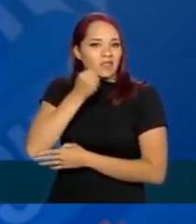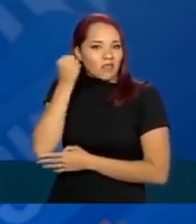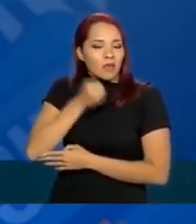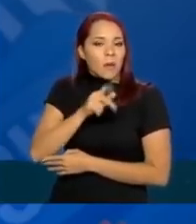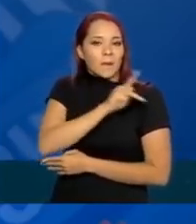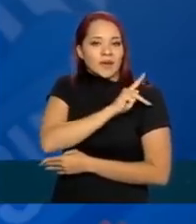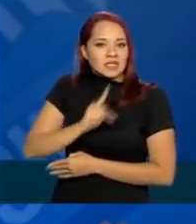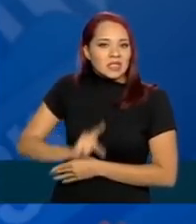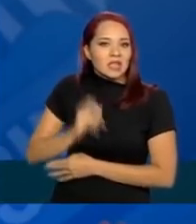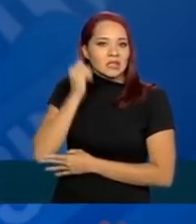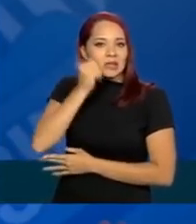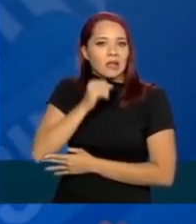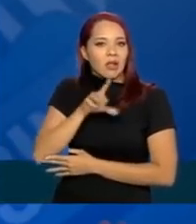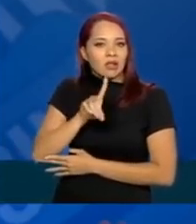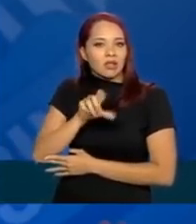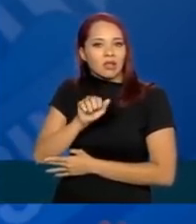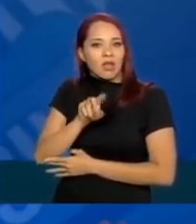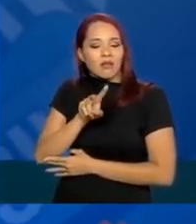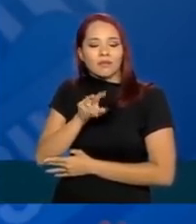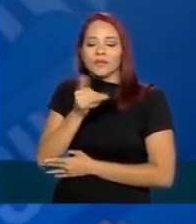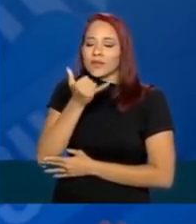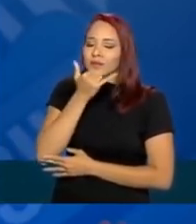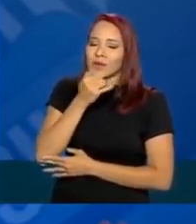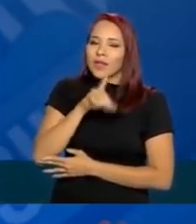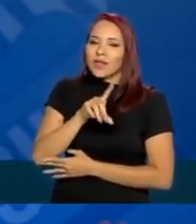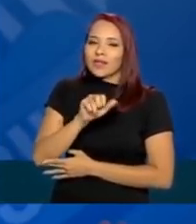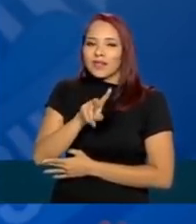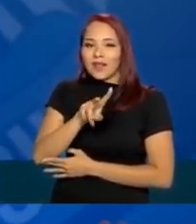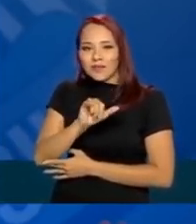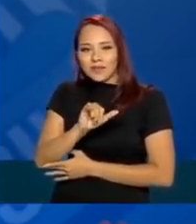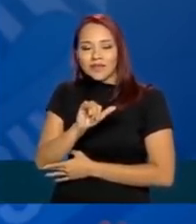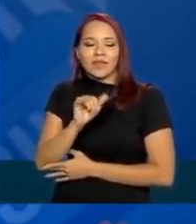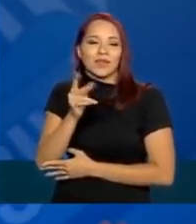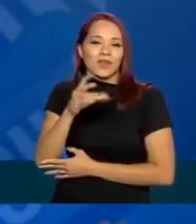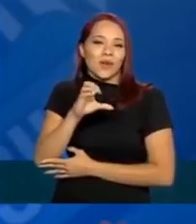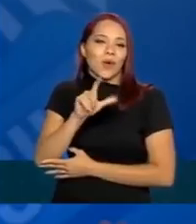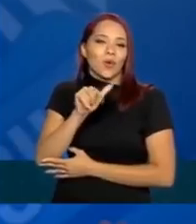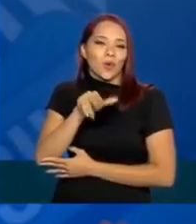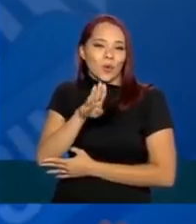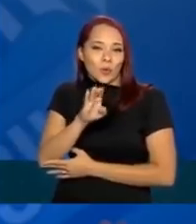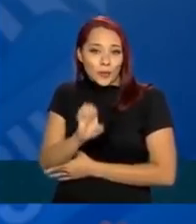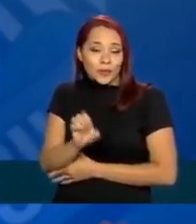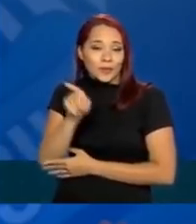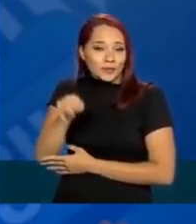presidente do Senado, Davi Alcolumbre, meu amigo,